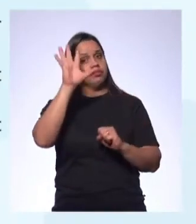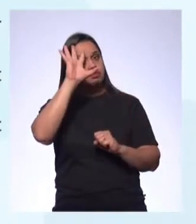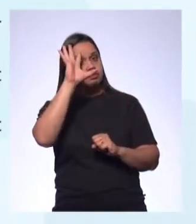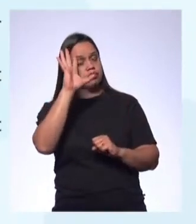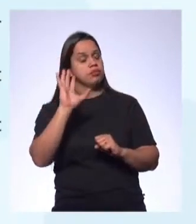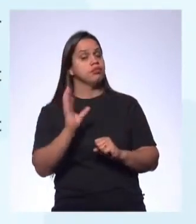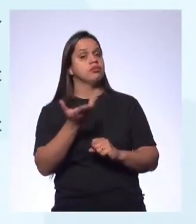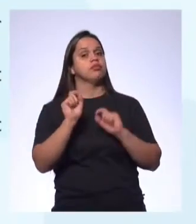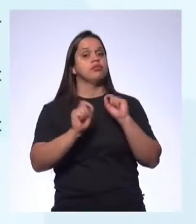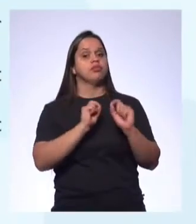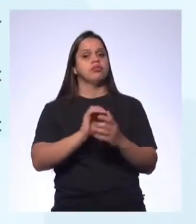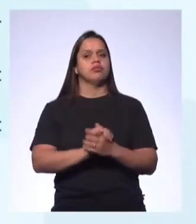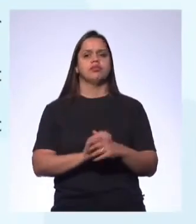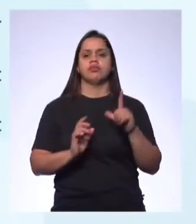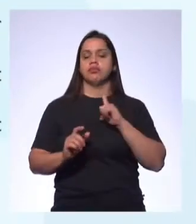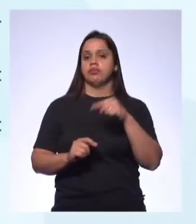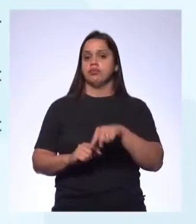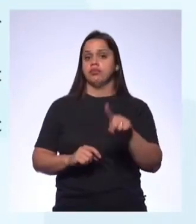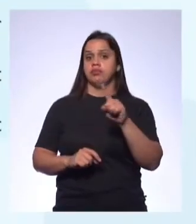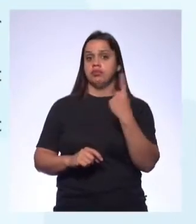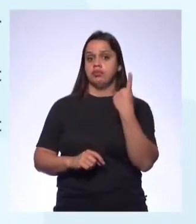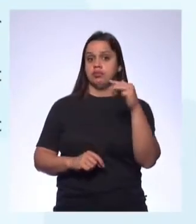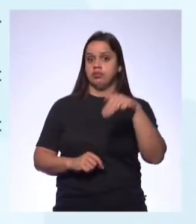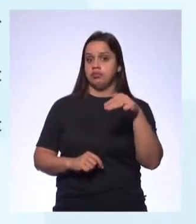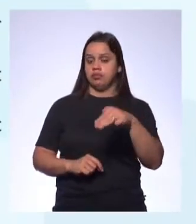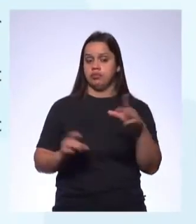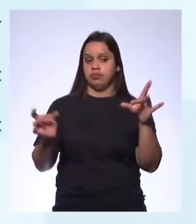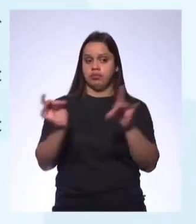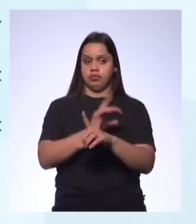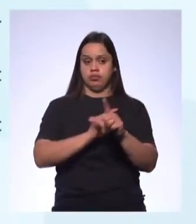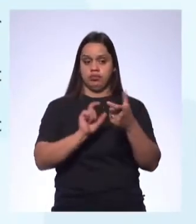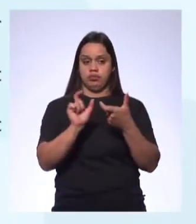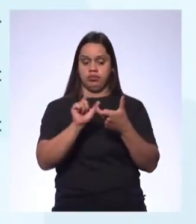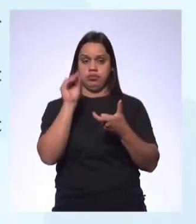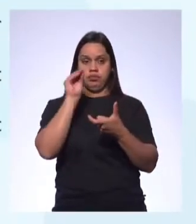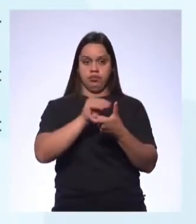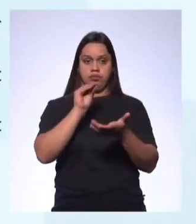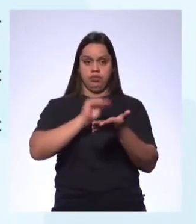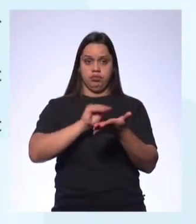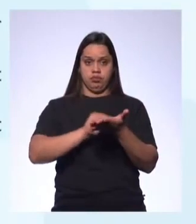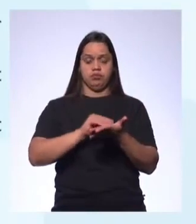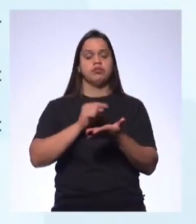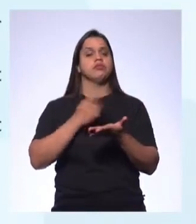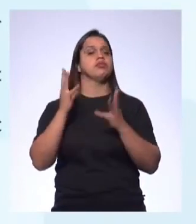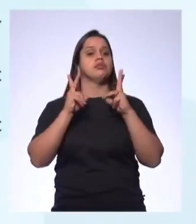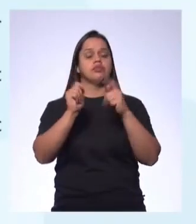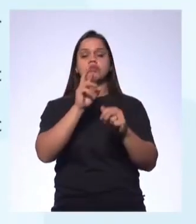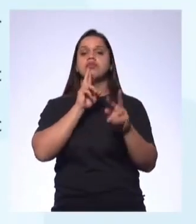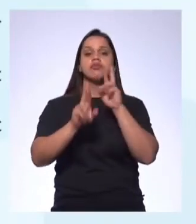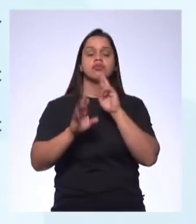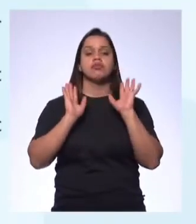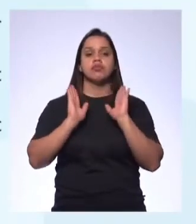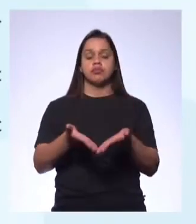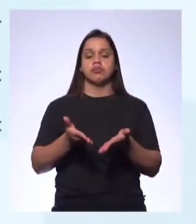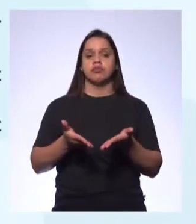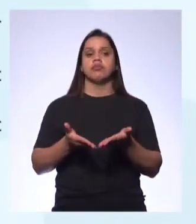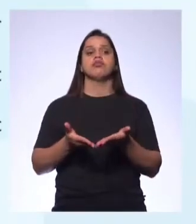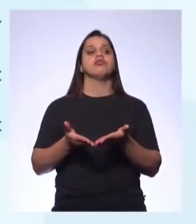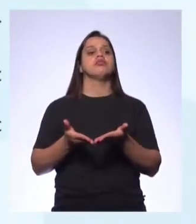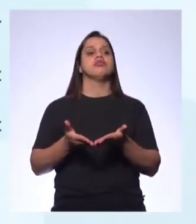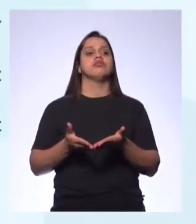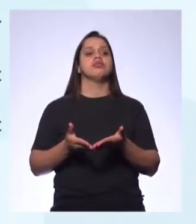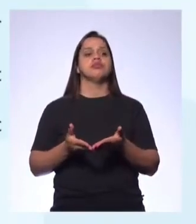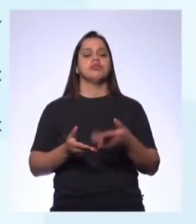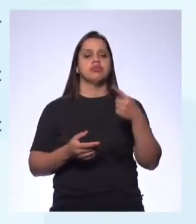Então, você tem aí um minuto para você completar as lacunas, tá? De todas as respostas aí para o professor Ed. 1. Tal